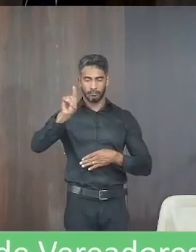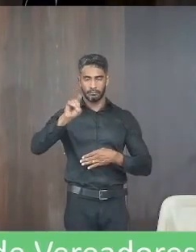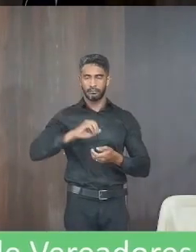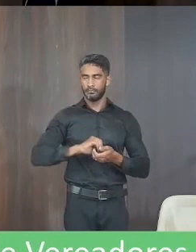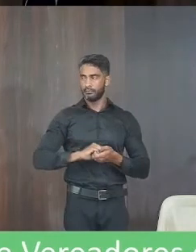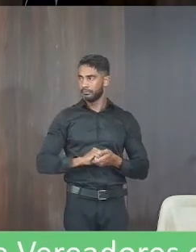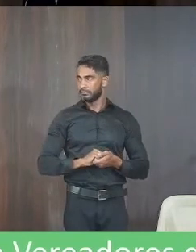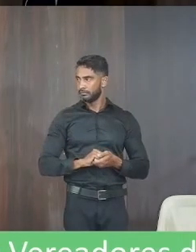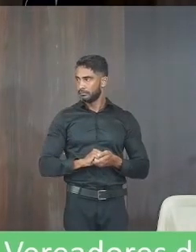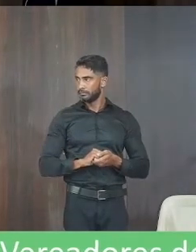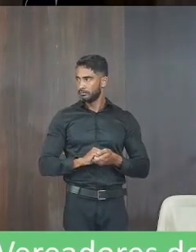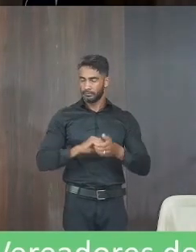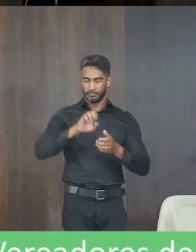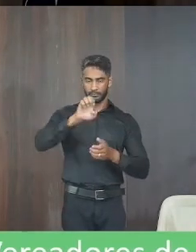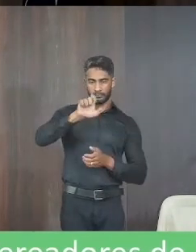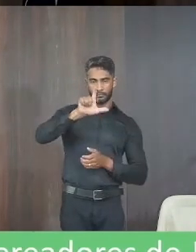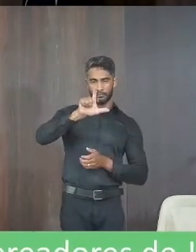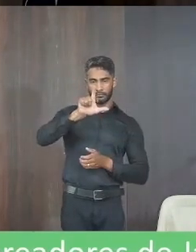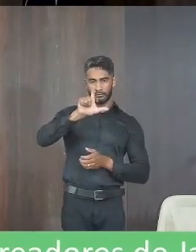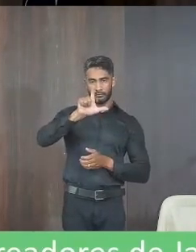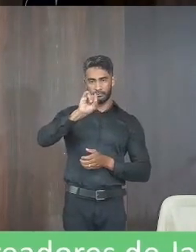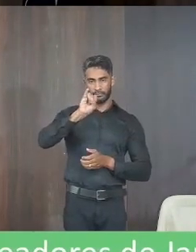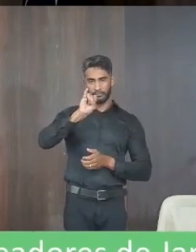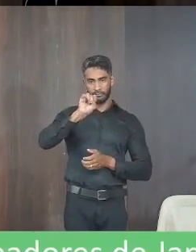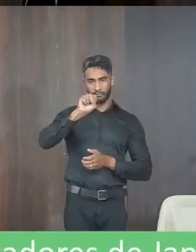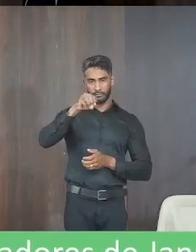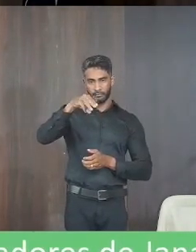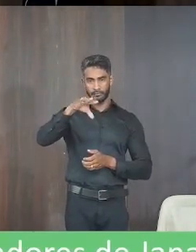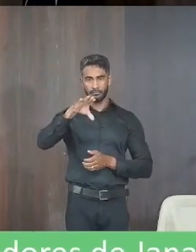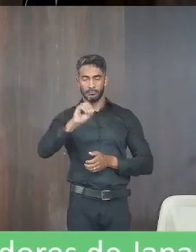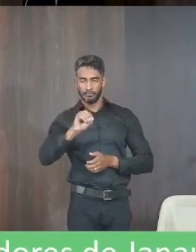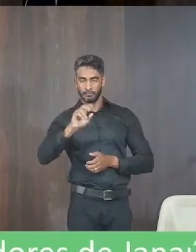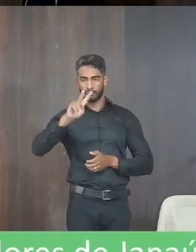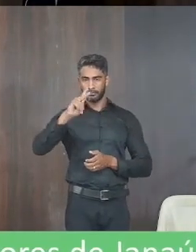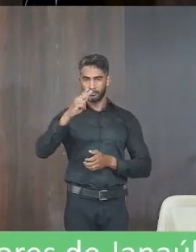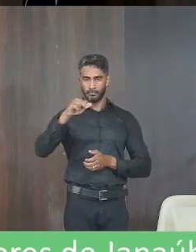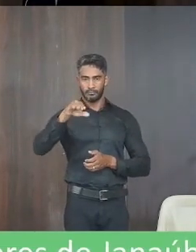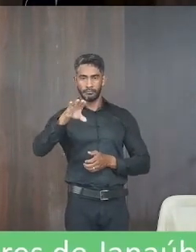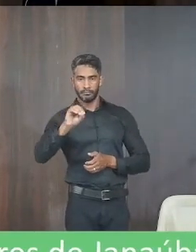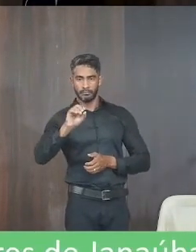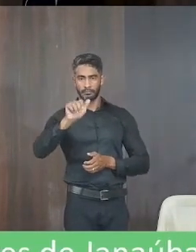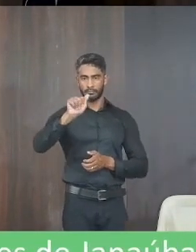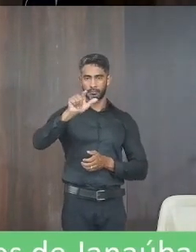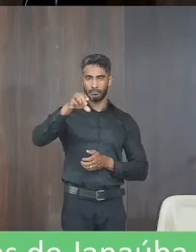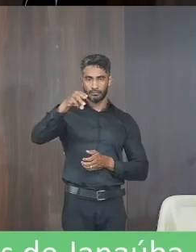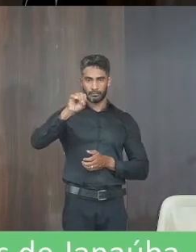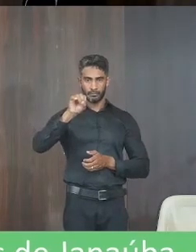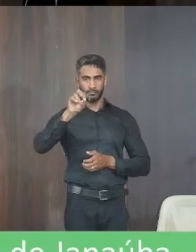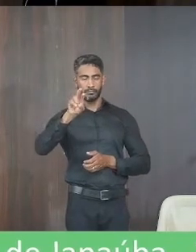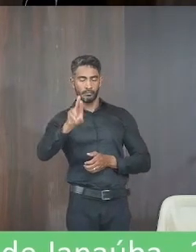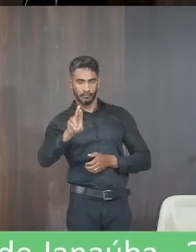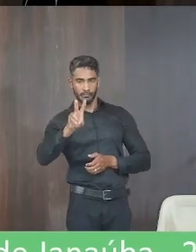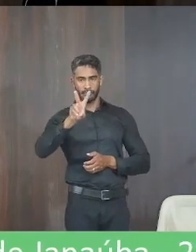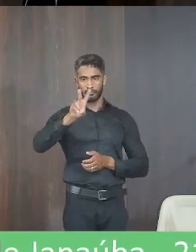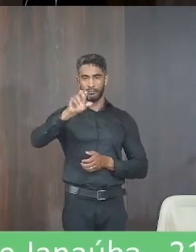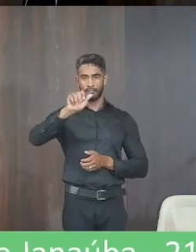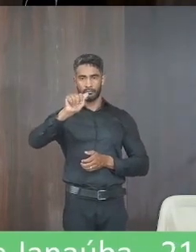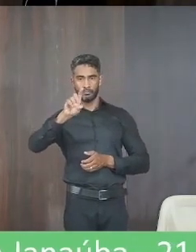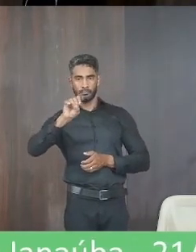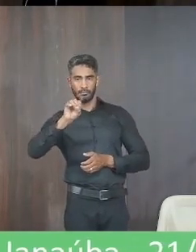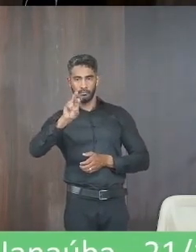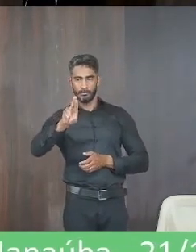Elismarcio Bois Ferreira Hugo Leonardo Dias Caris Almir Dias Santos e Valdeiro Santo Silva